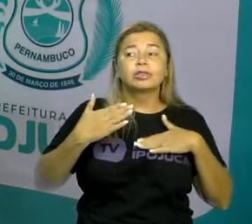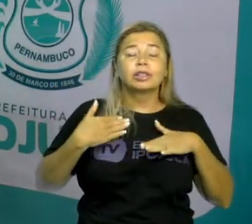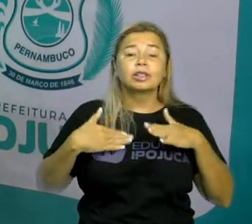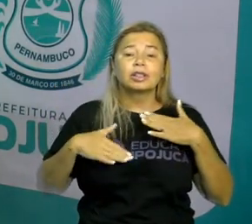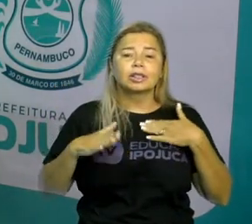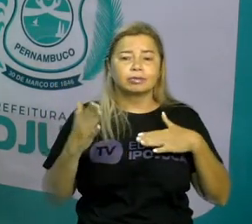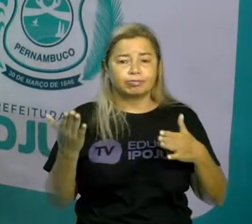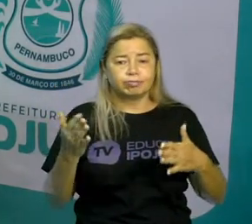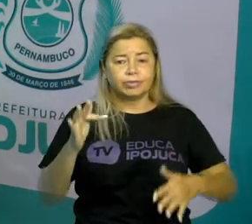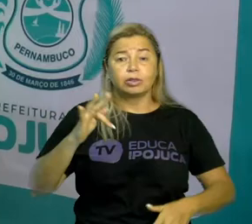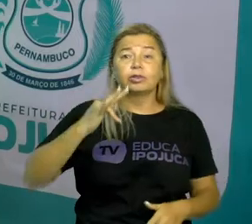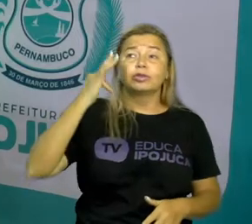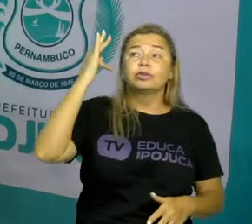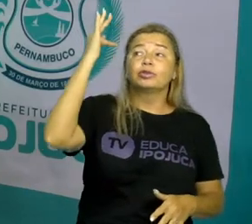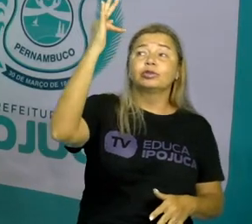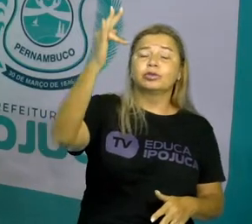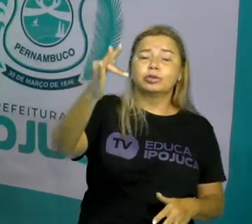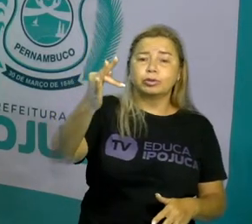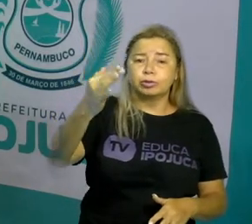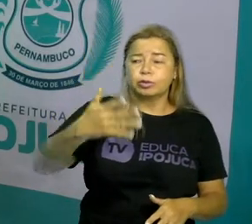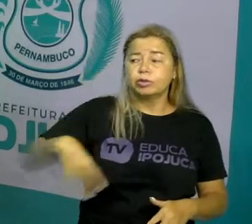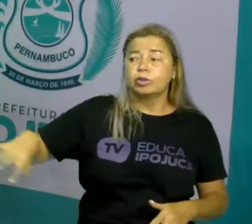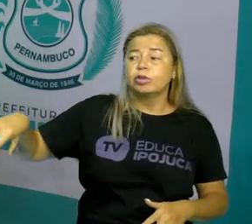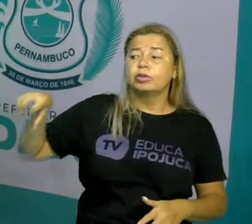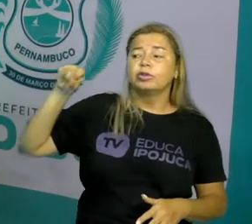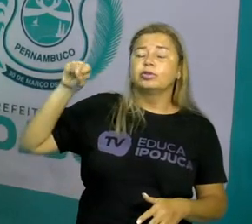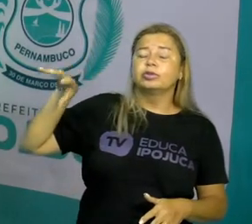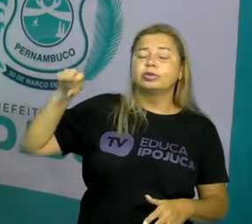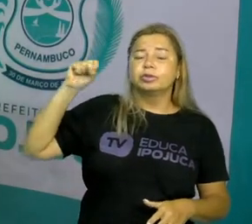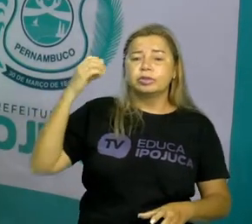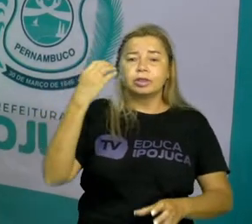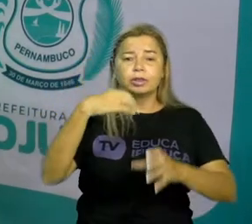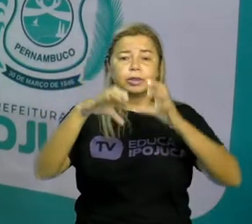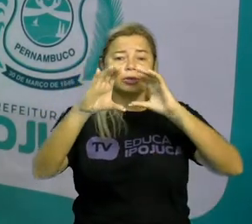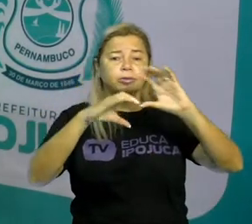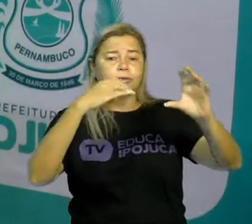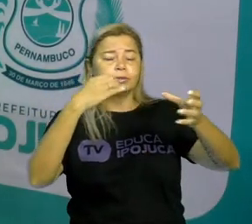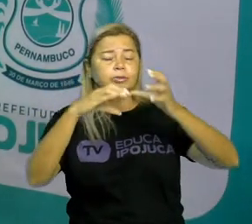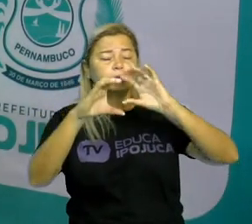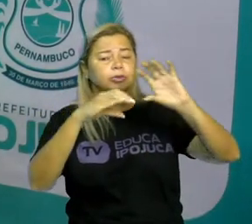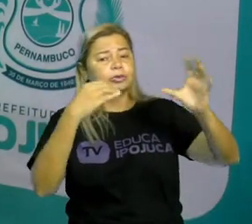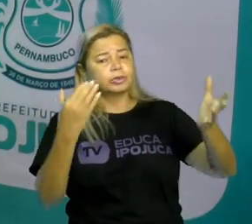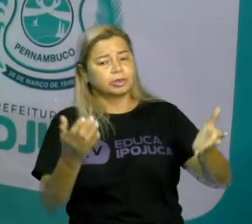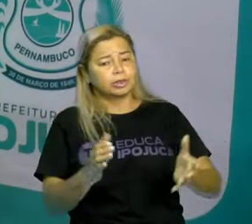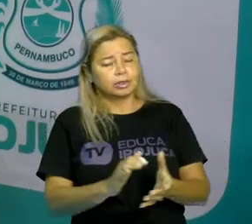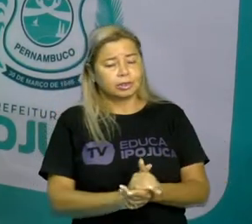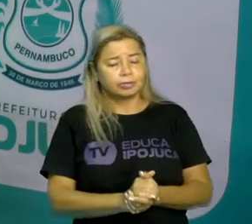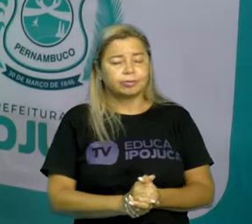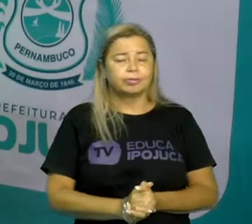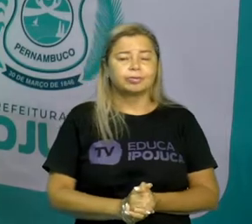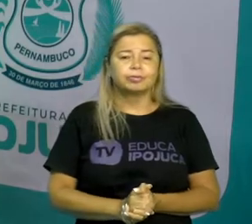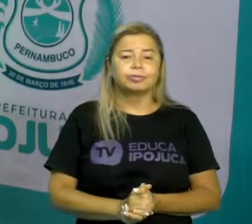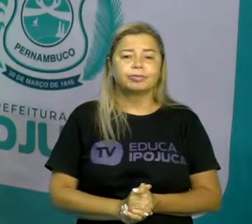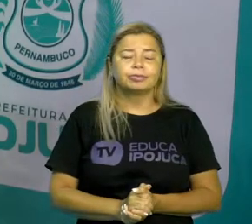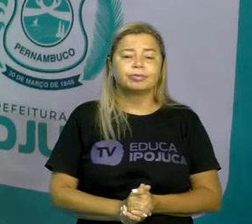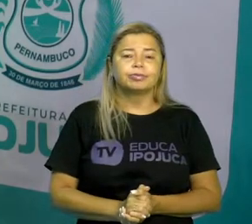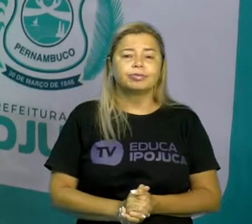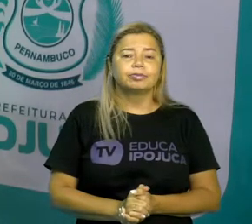ouvir Eu ainda não ouvi a música Quando eu ouvir A gente chama isso futuro do subjuntivo